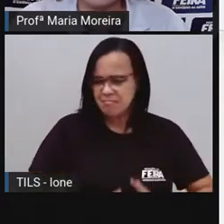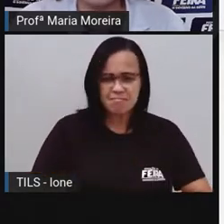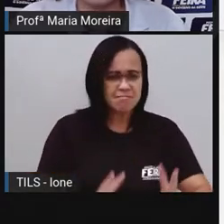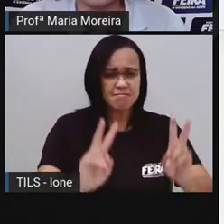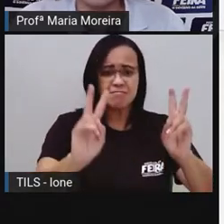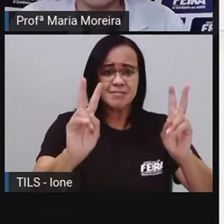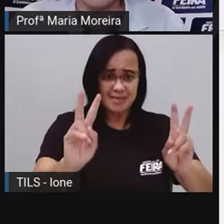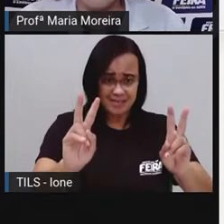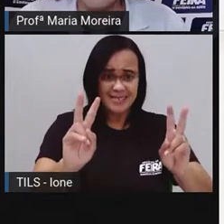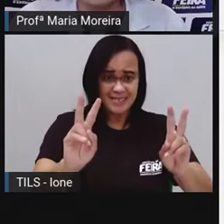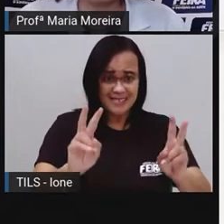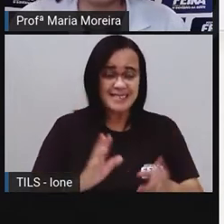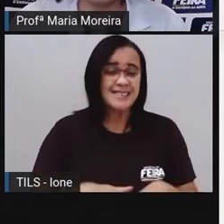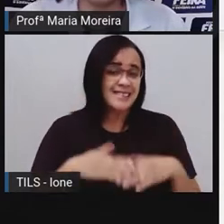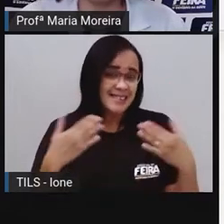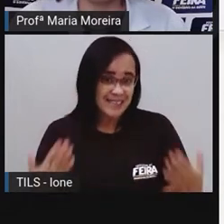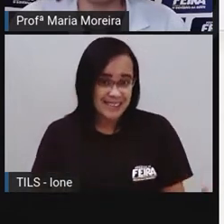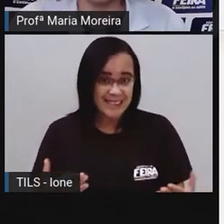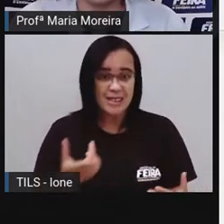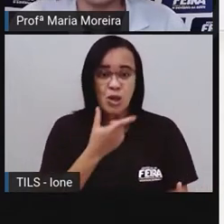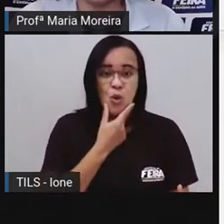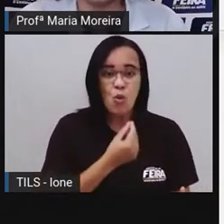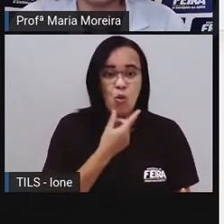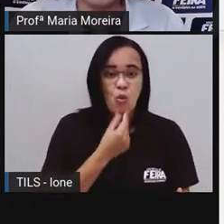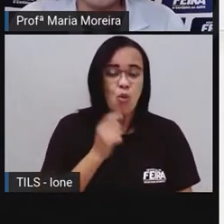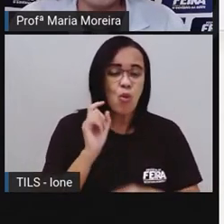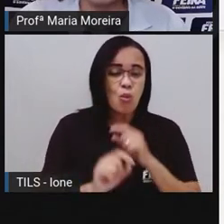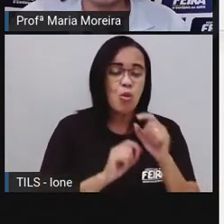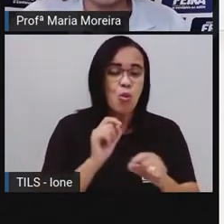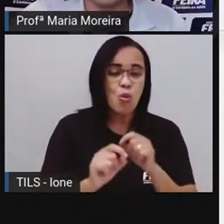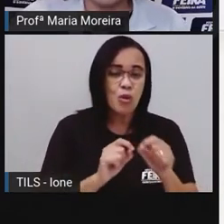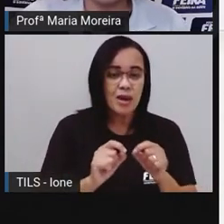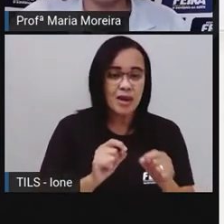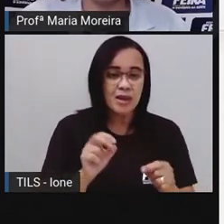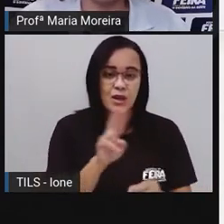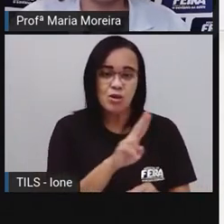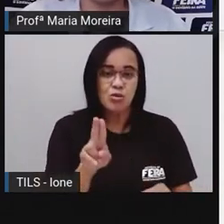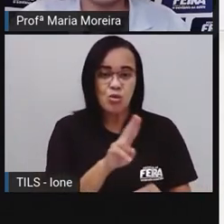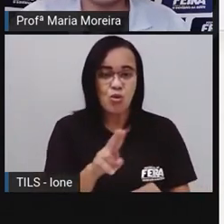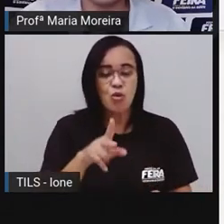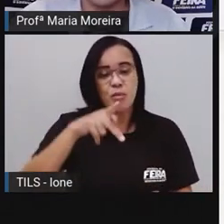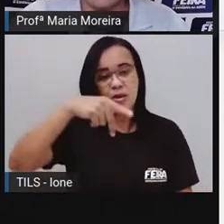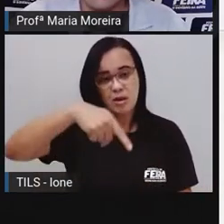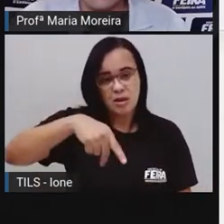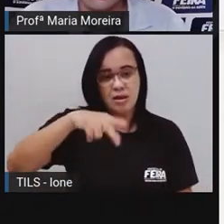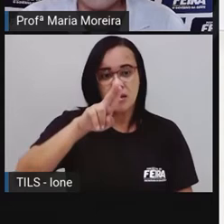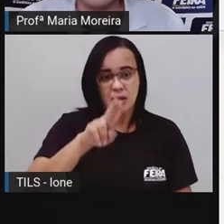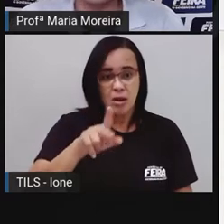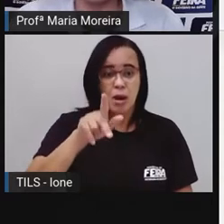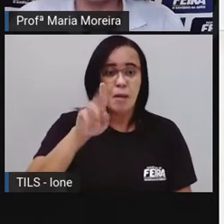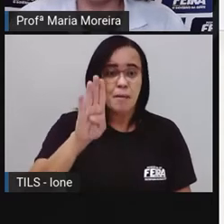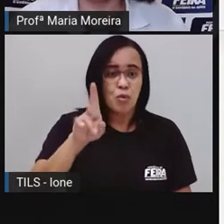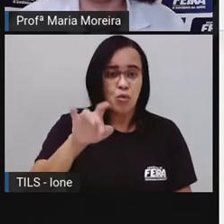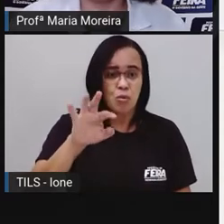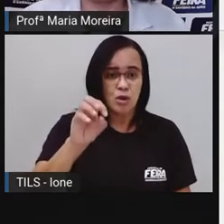humilíssimo servidor, Públio Publicano, Públio Publicano, diretor-presidente.